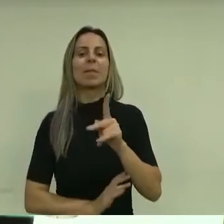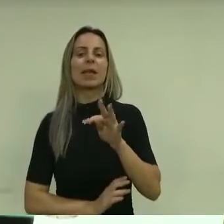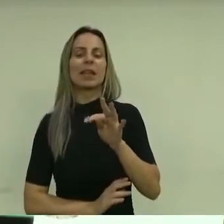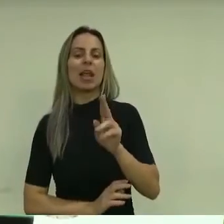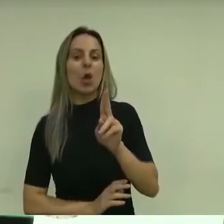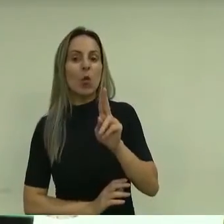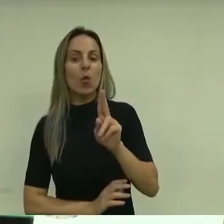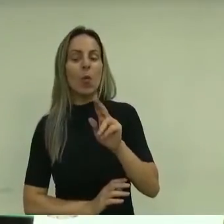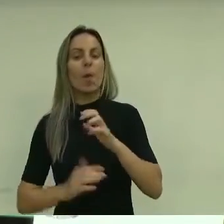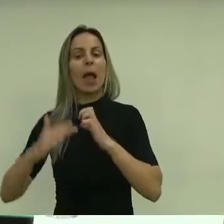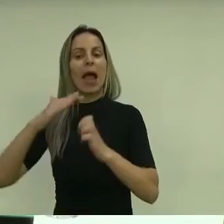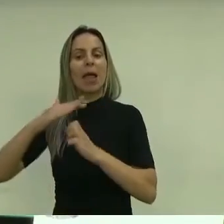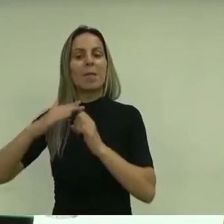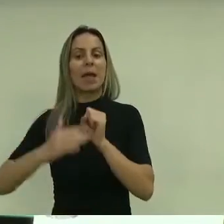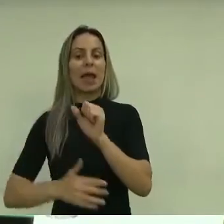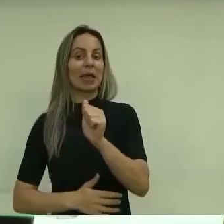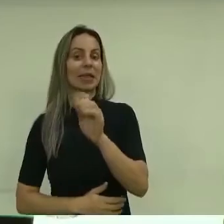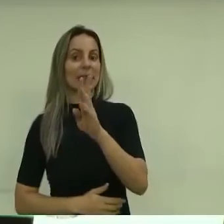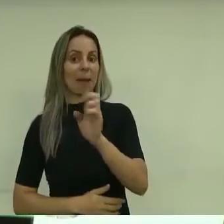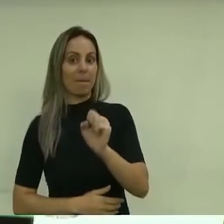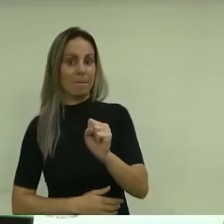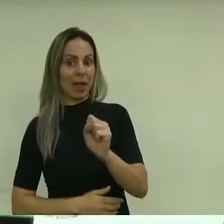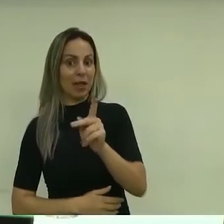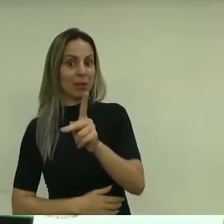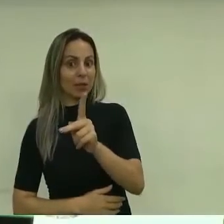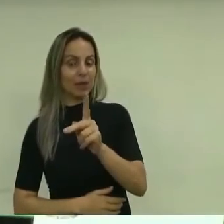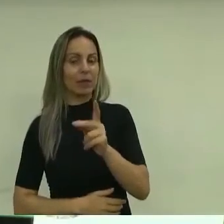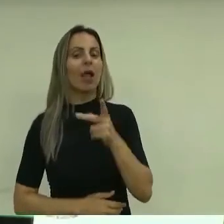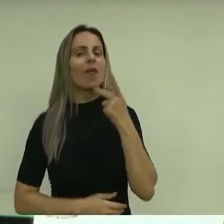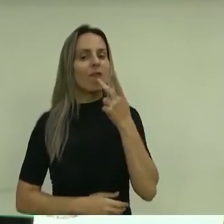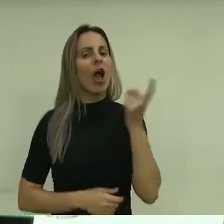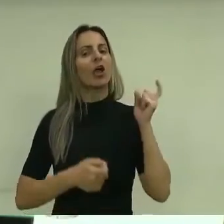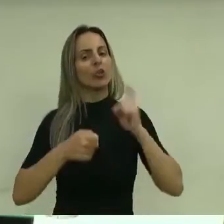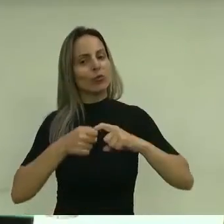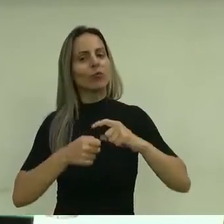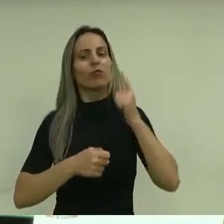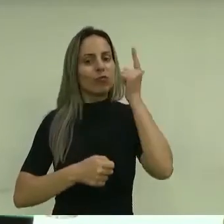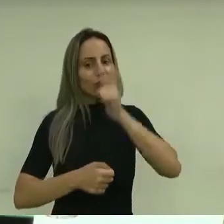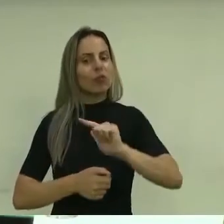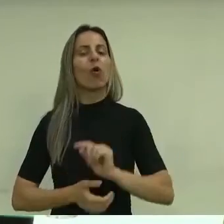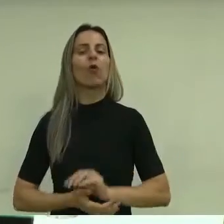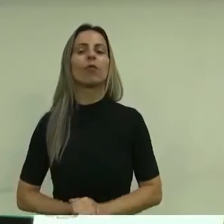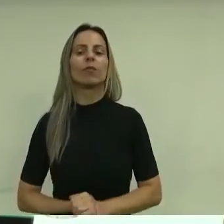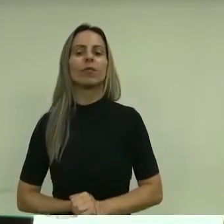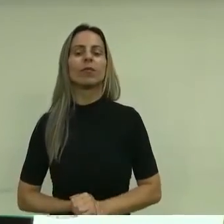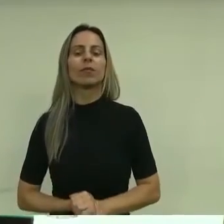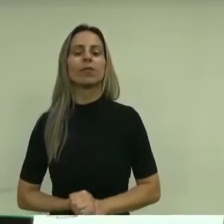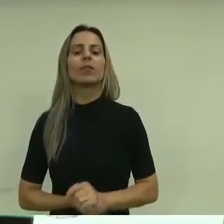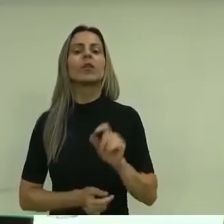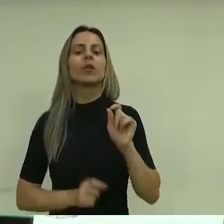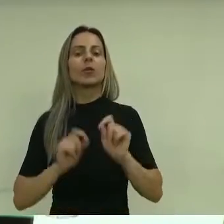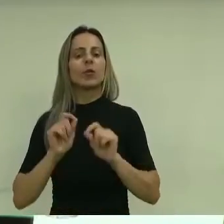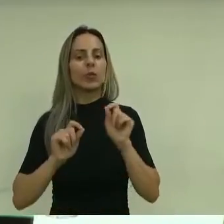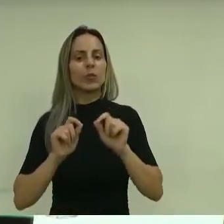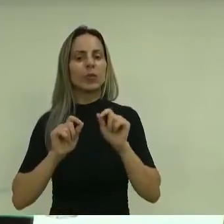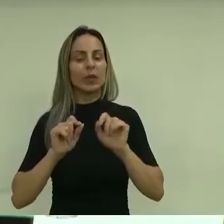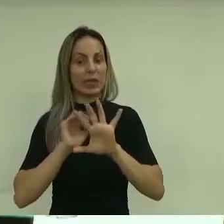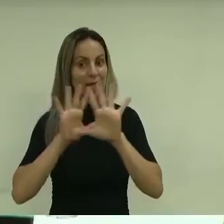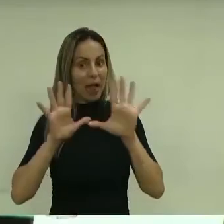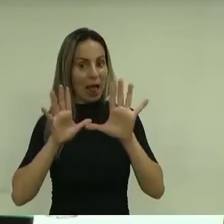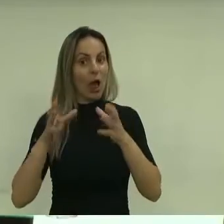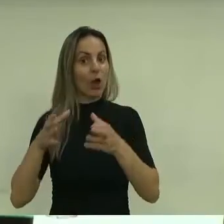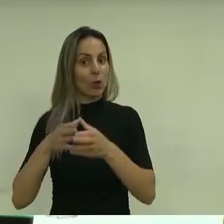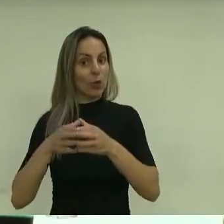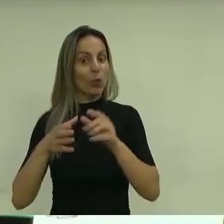Sabesp. E aí eu volto a falar dessa questão dos pareceres das comissões.